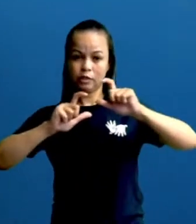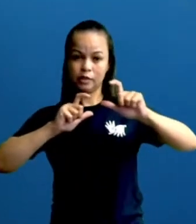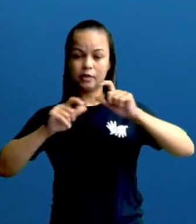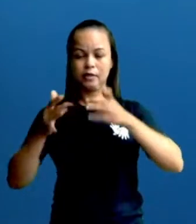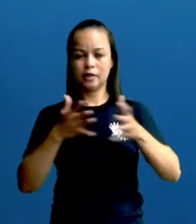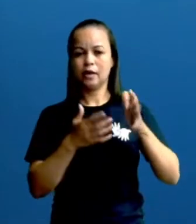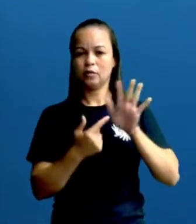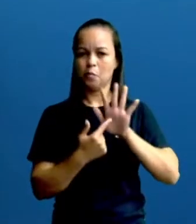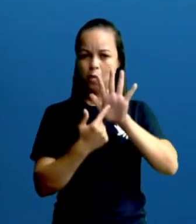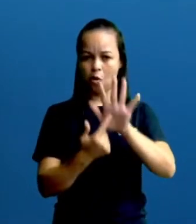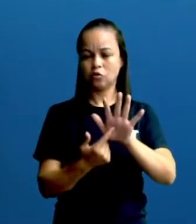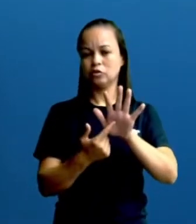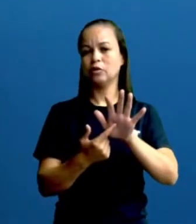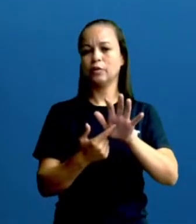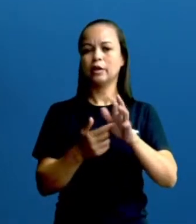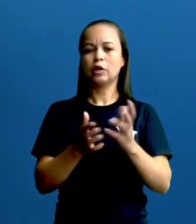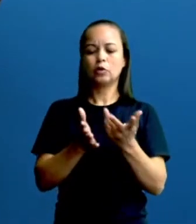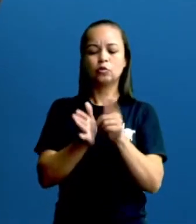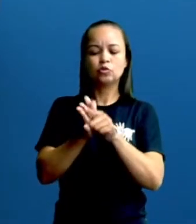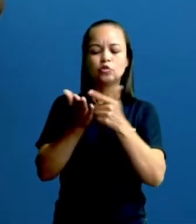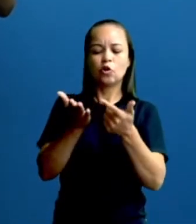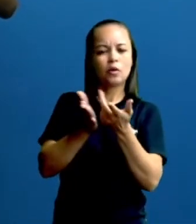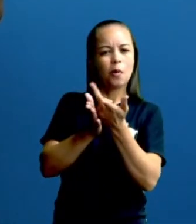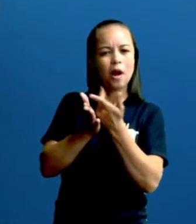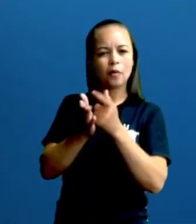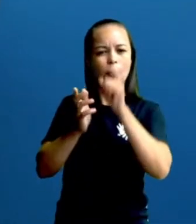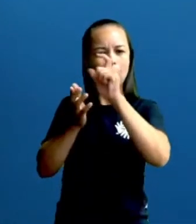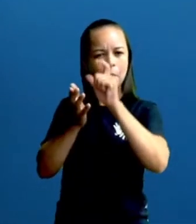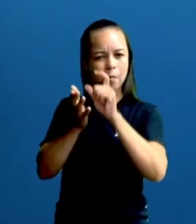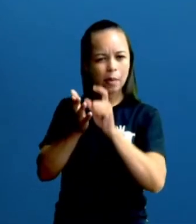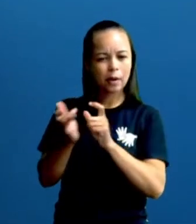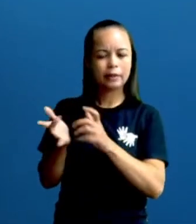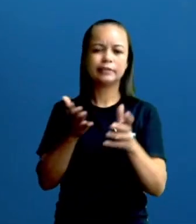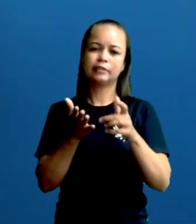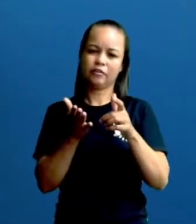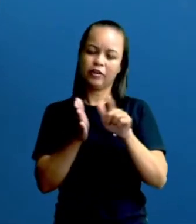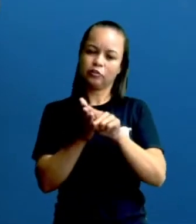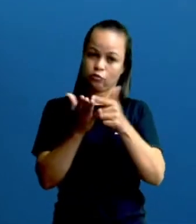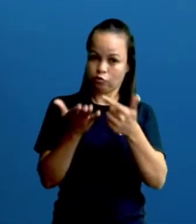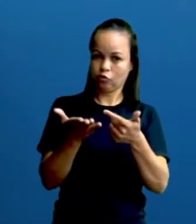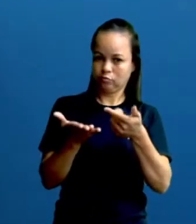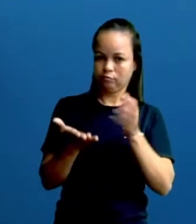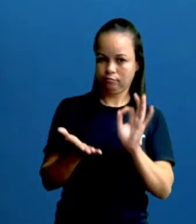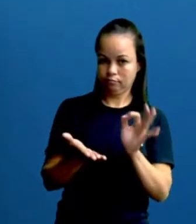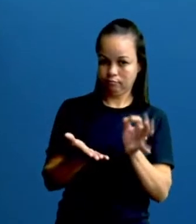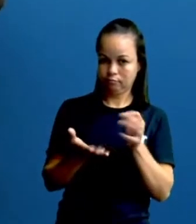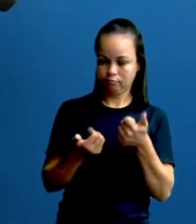remete ao quê? Um recorte de quê? Do jornal. Tem a ver aí com o jornal, certo?